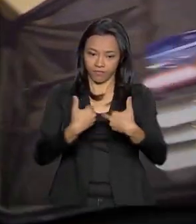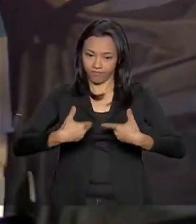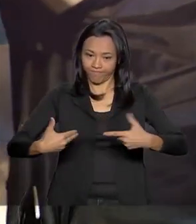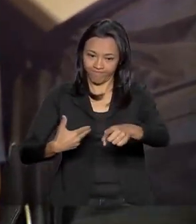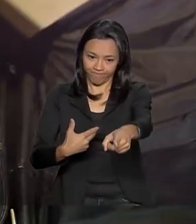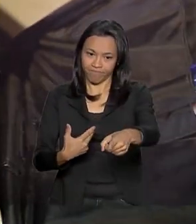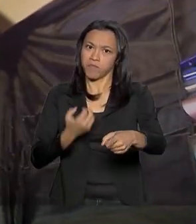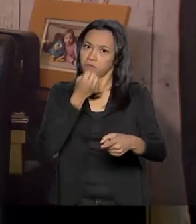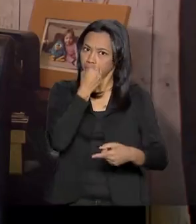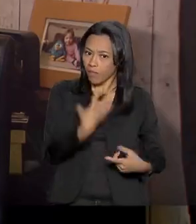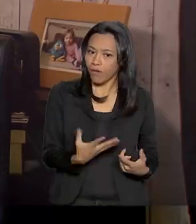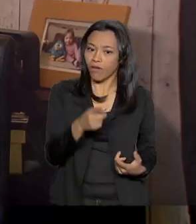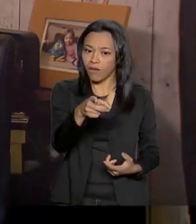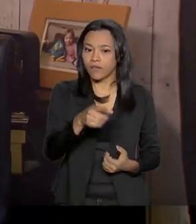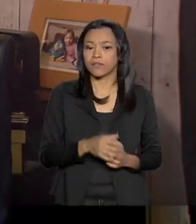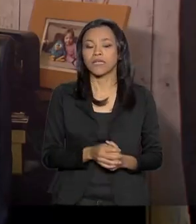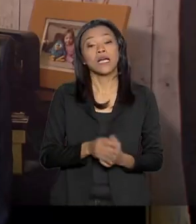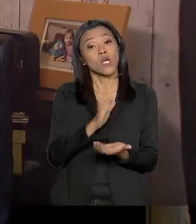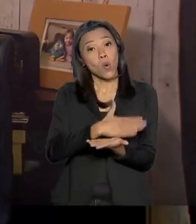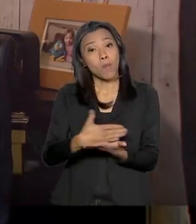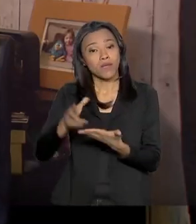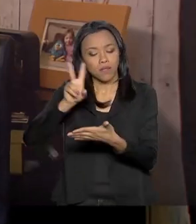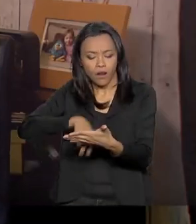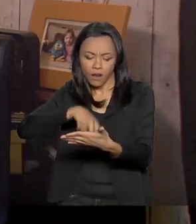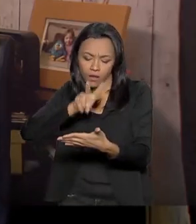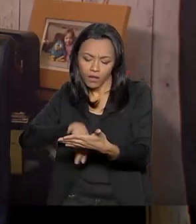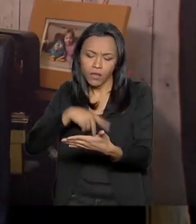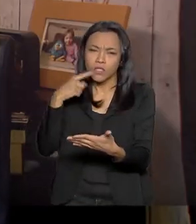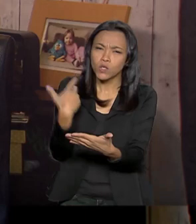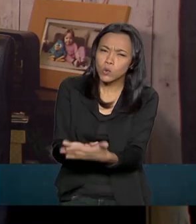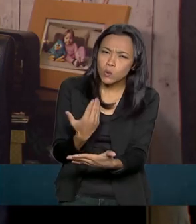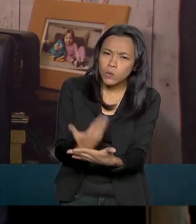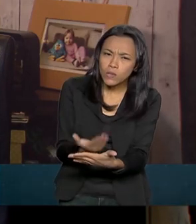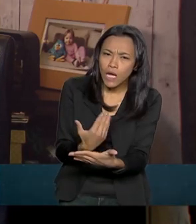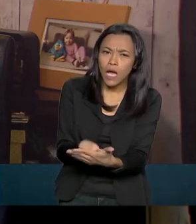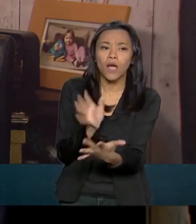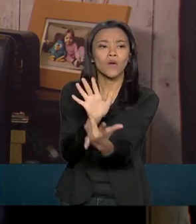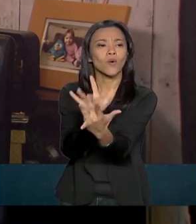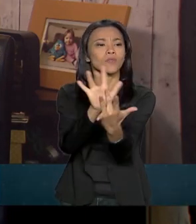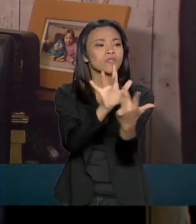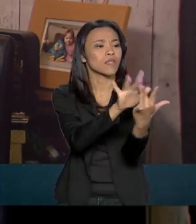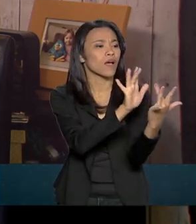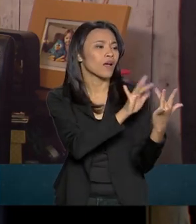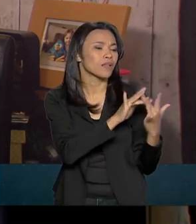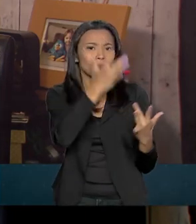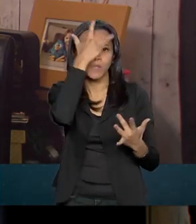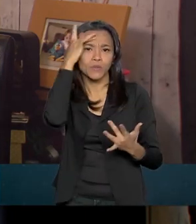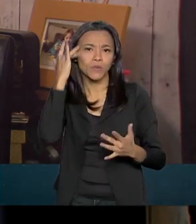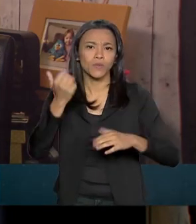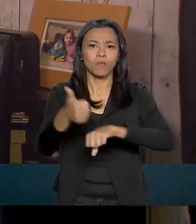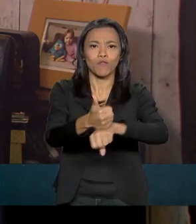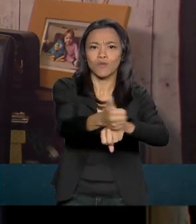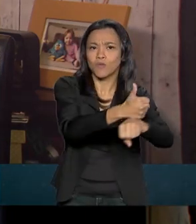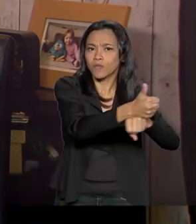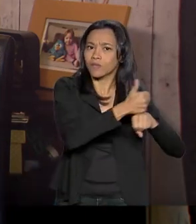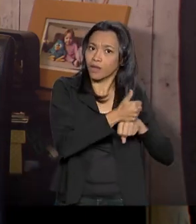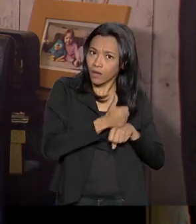mas rendeu frutos. Você começa a ler mais, estudar mais, ter contato com pessoas, com profissionais que têm